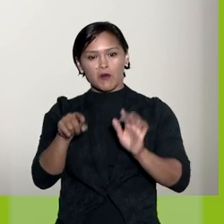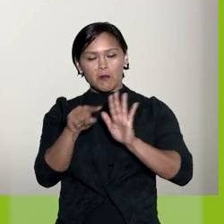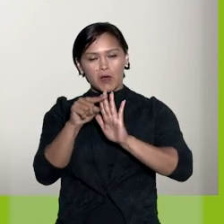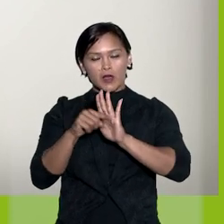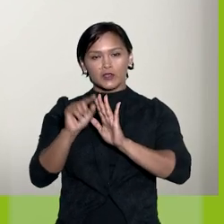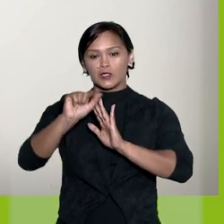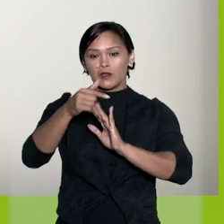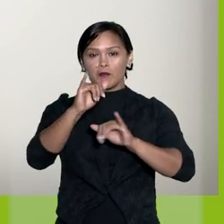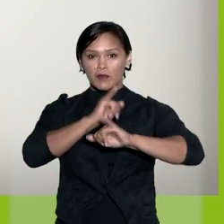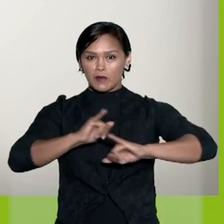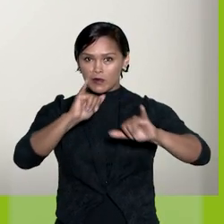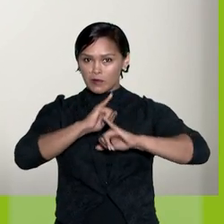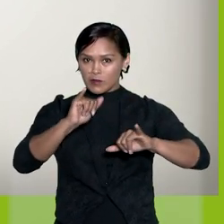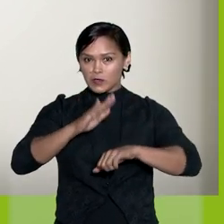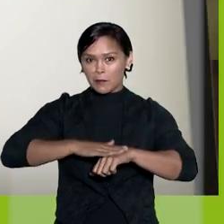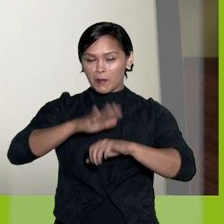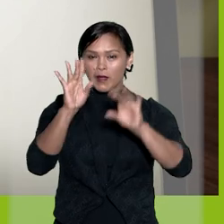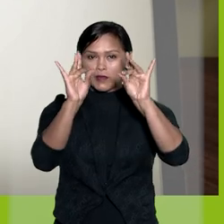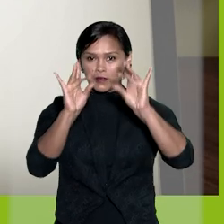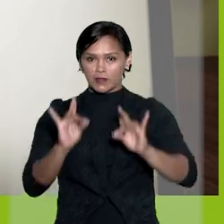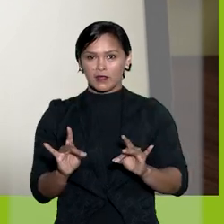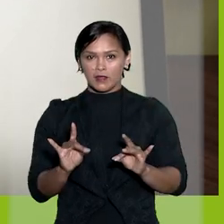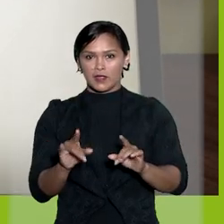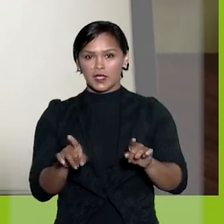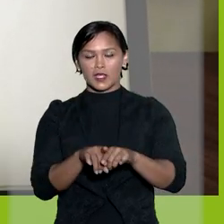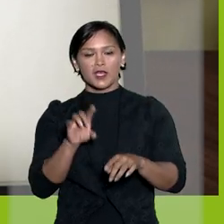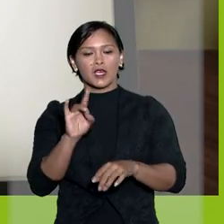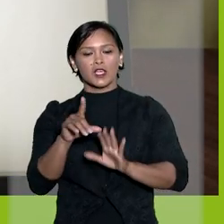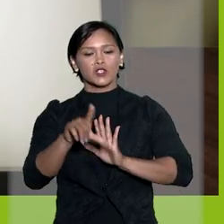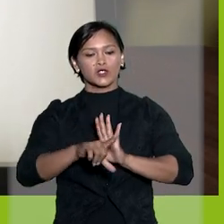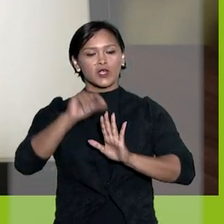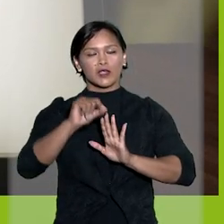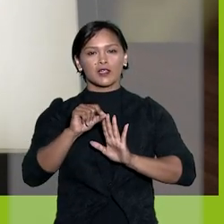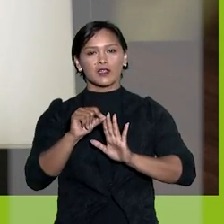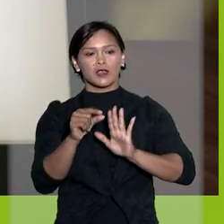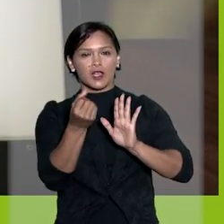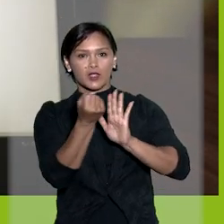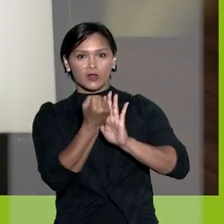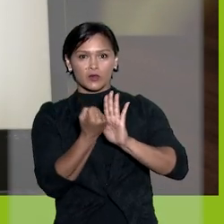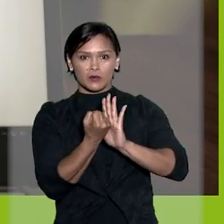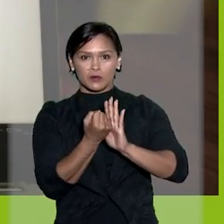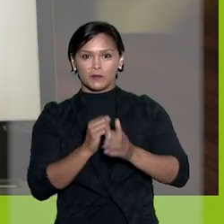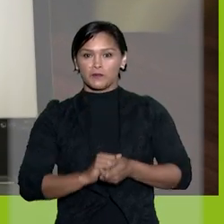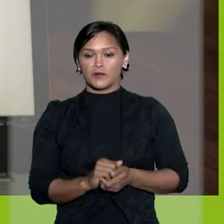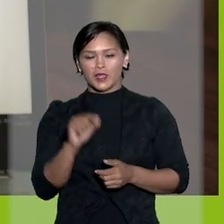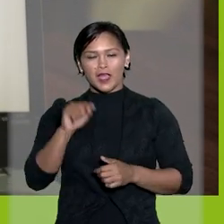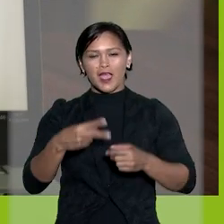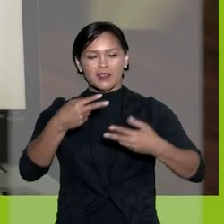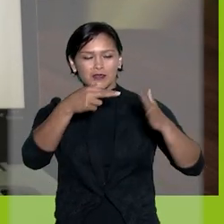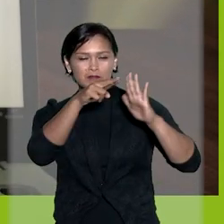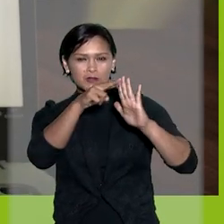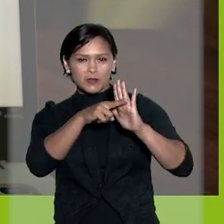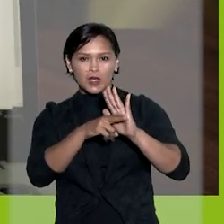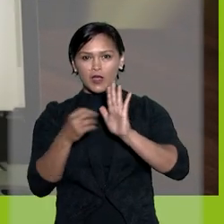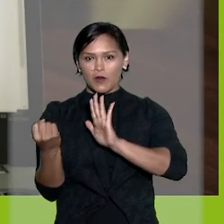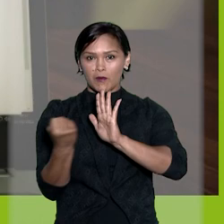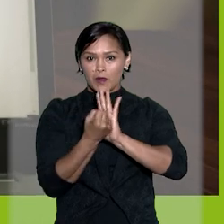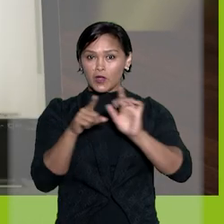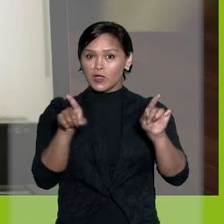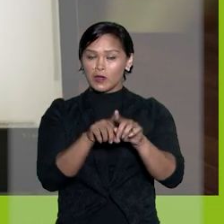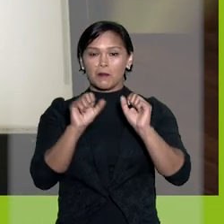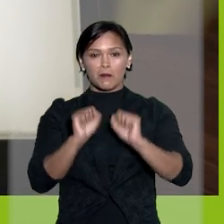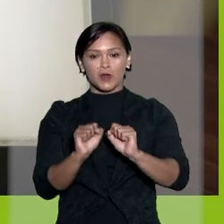o mouse sobre ele. E para informações mais detalhadas, é só clicar no ícone. Essas